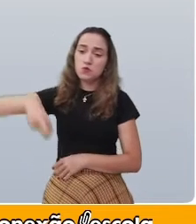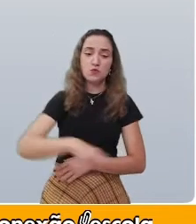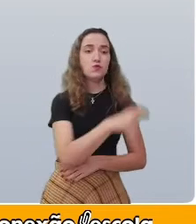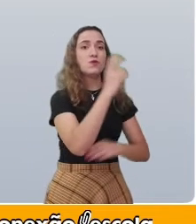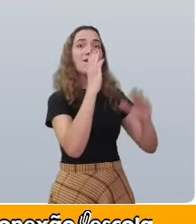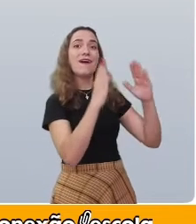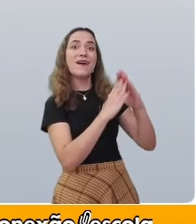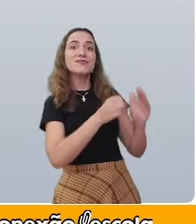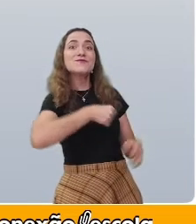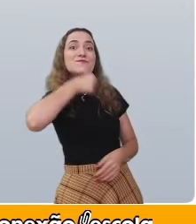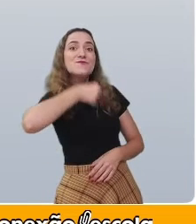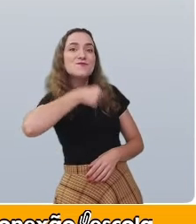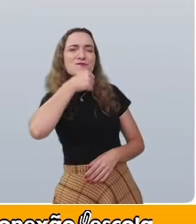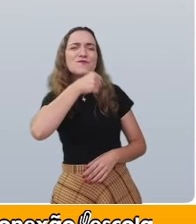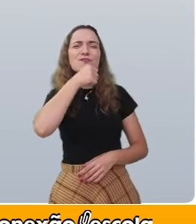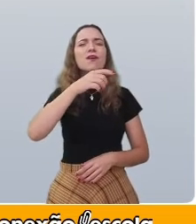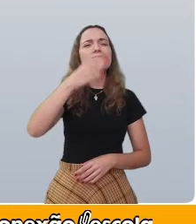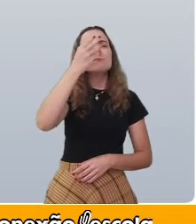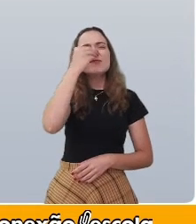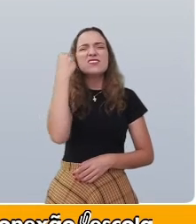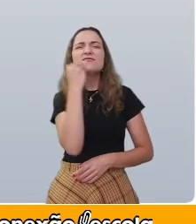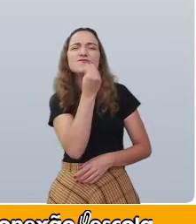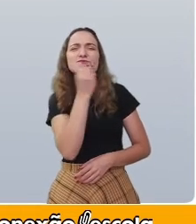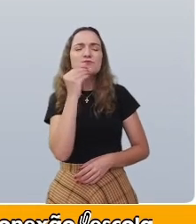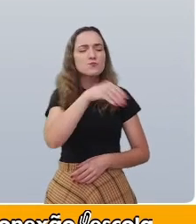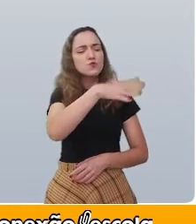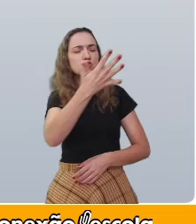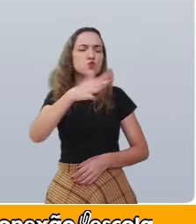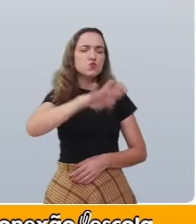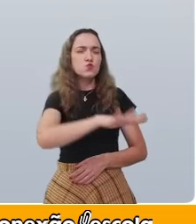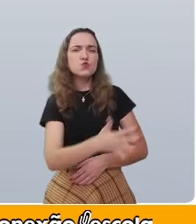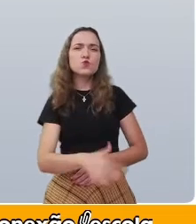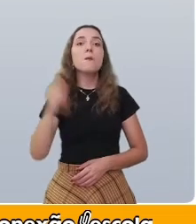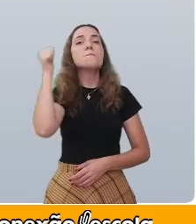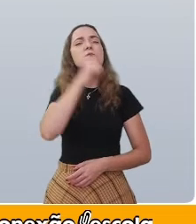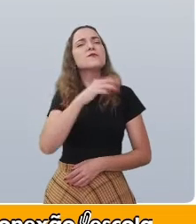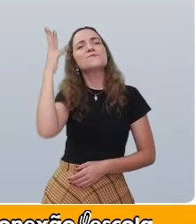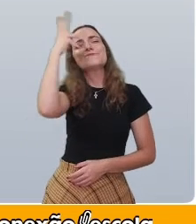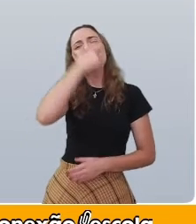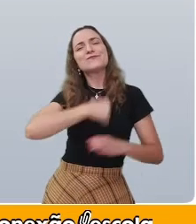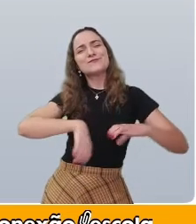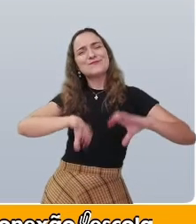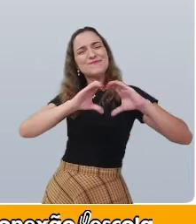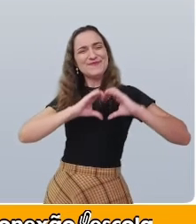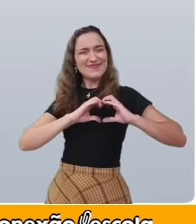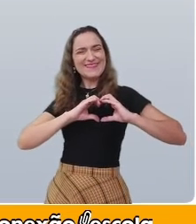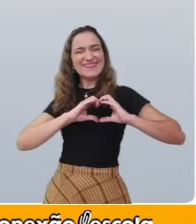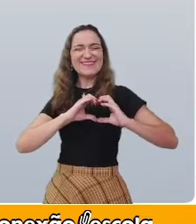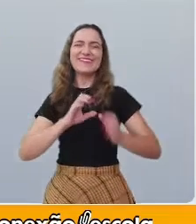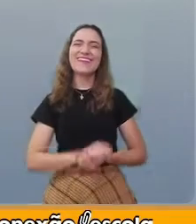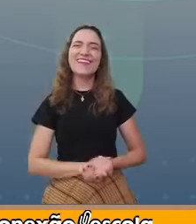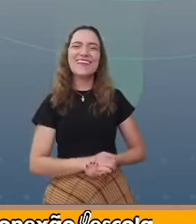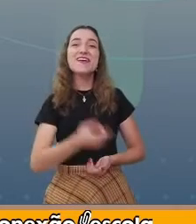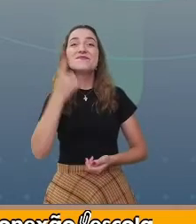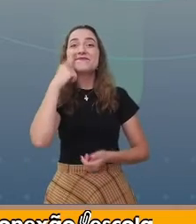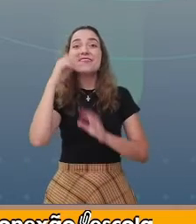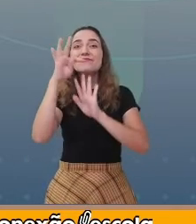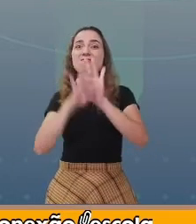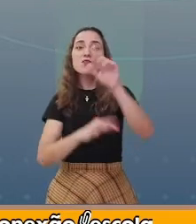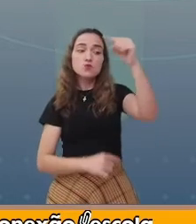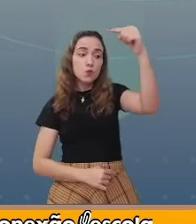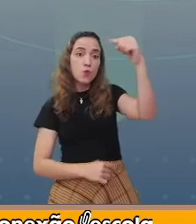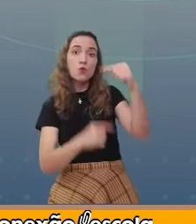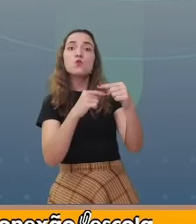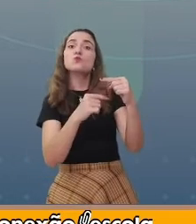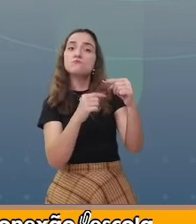casa da avó. Lencinho na mão. Caiu no chão. Moça bonita. Do meu coração. Vocês observaram que é um texto